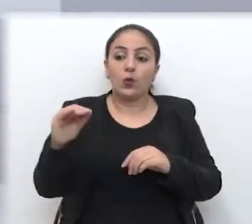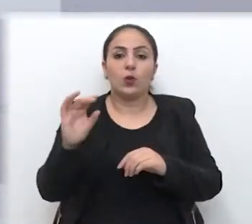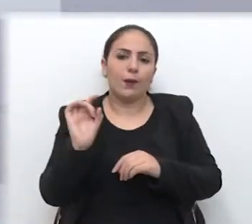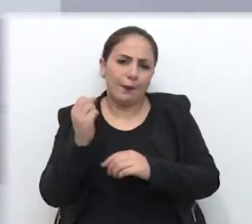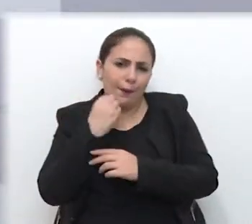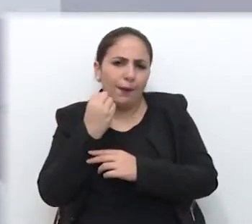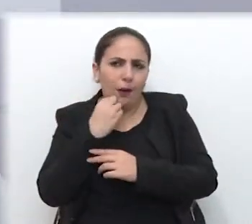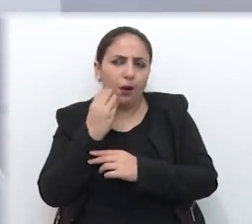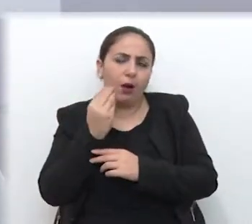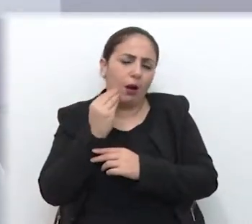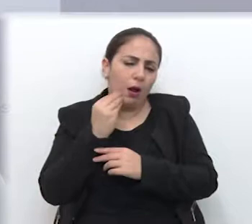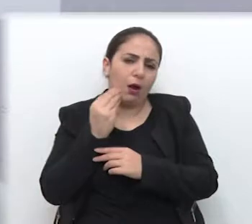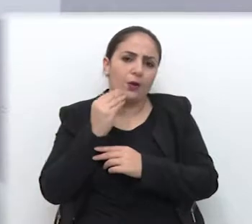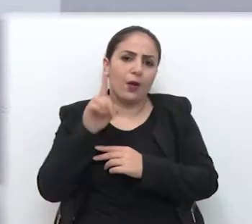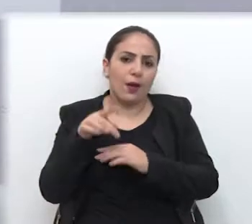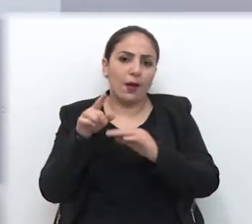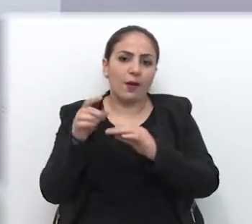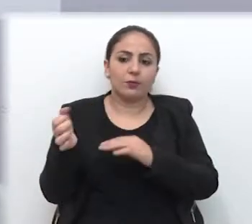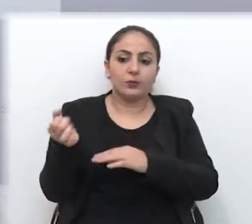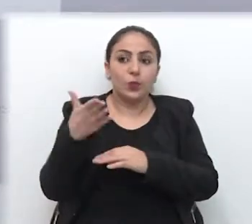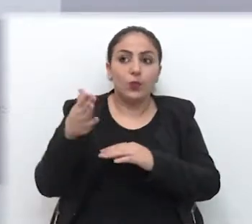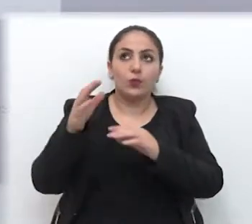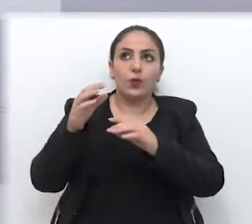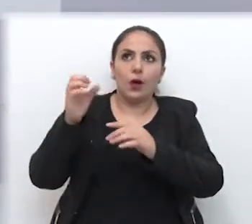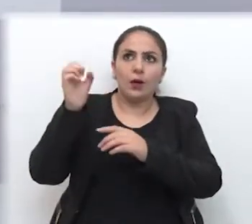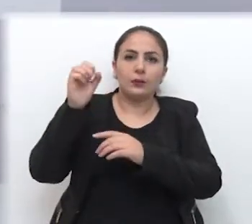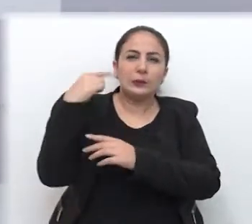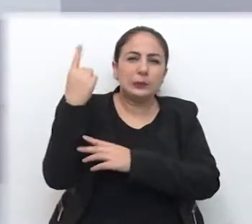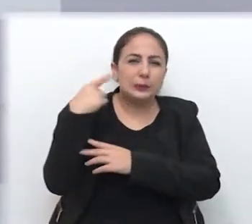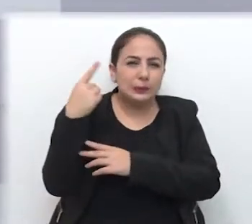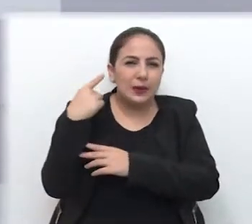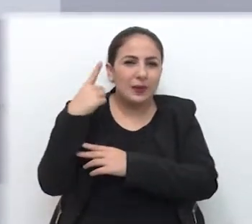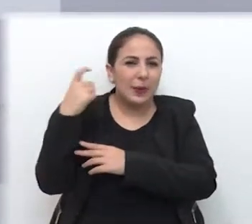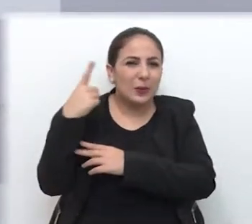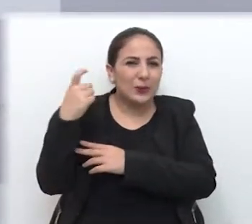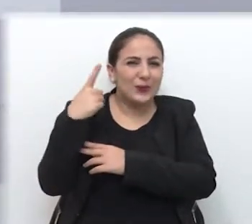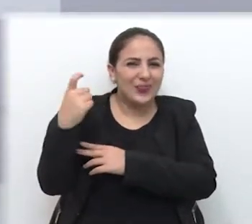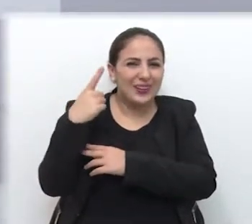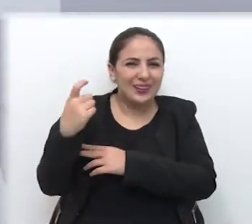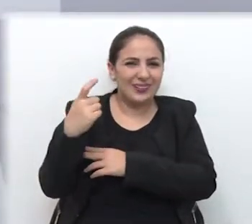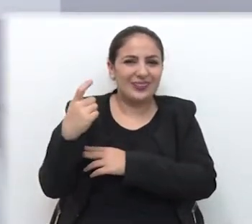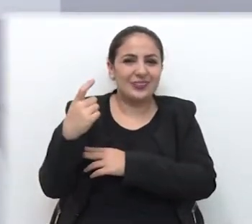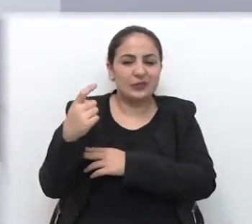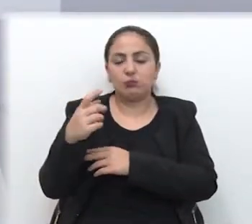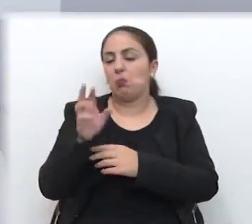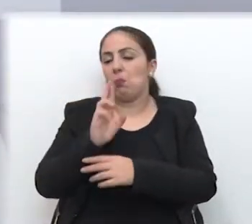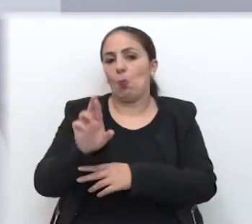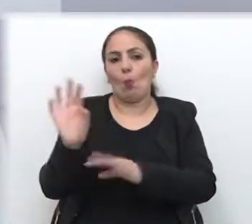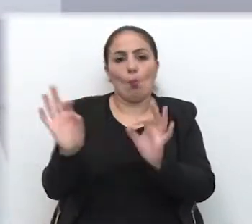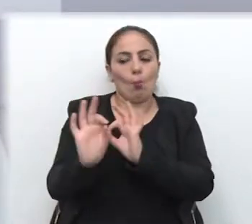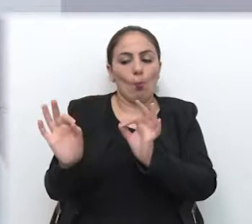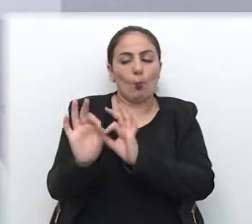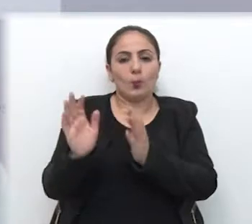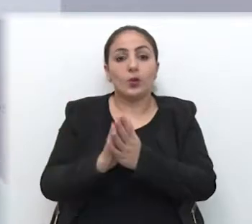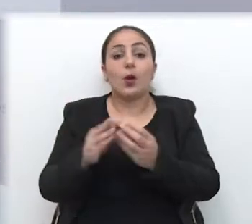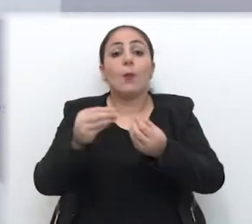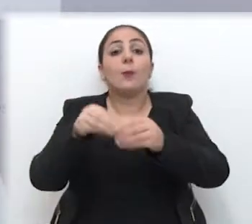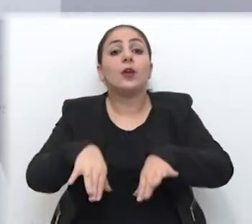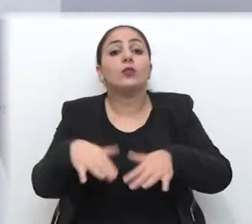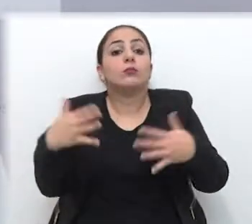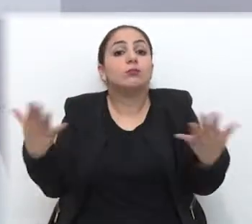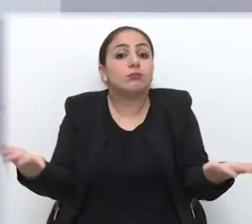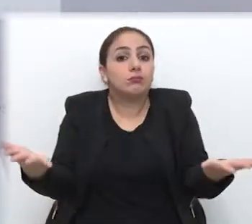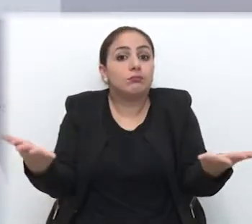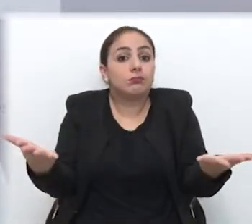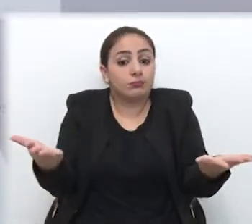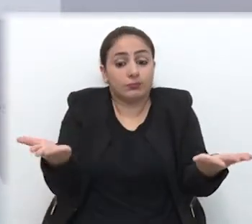Colocou, obviamente, que um sistema que também é moderno, a questão dos alarmes monitorados, mas isso não tem dado resultado. E esse prejuízo fica com